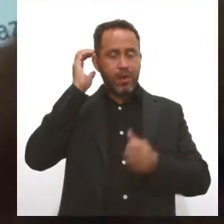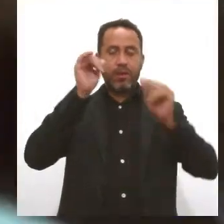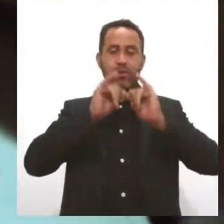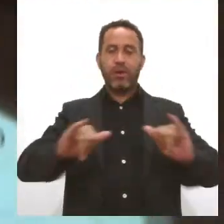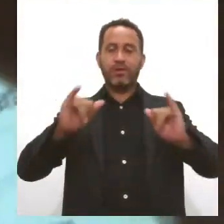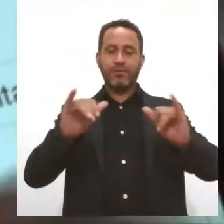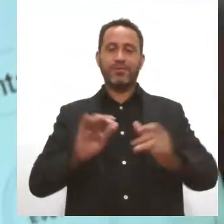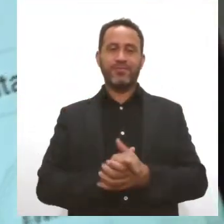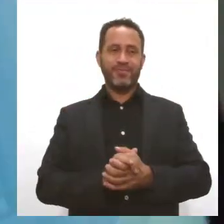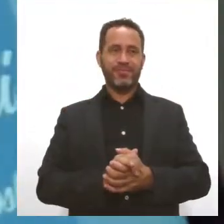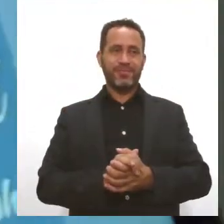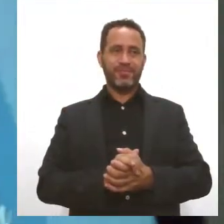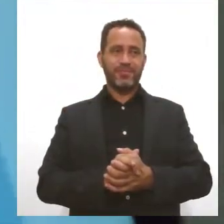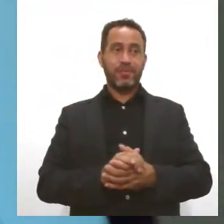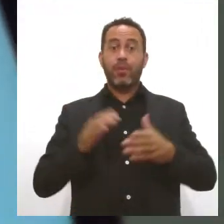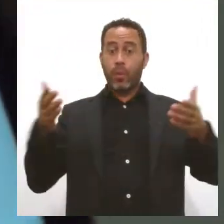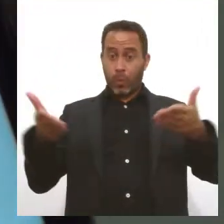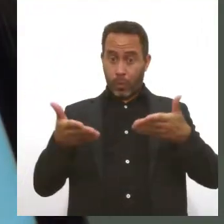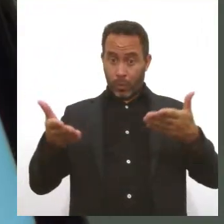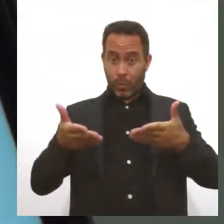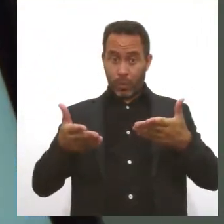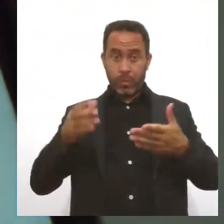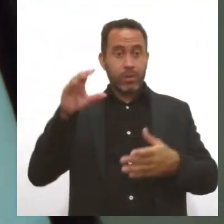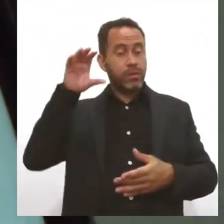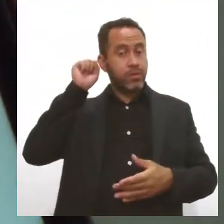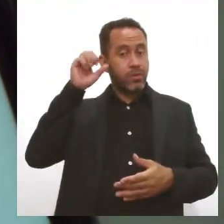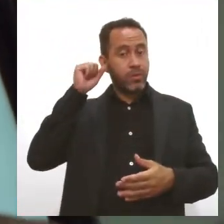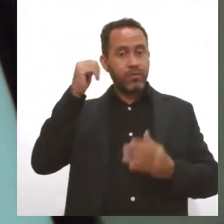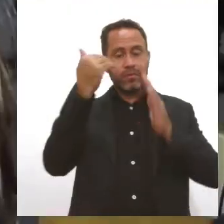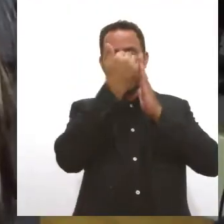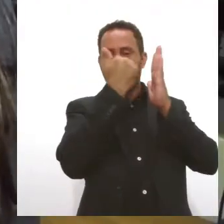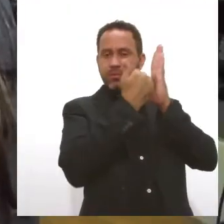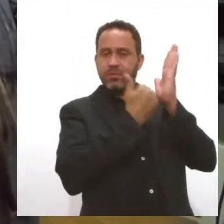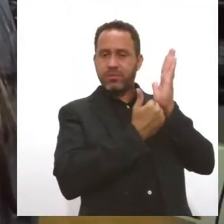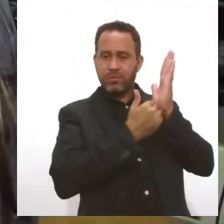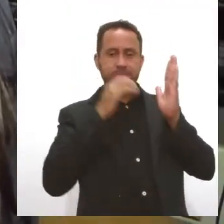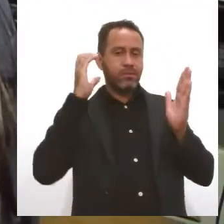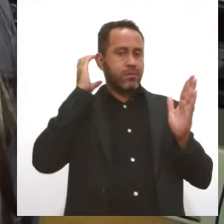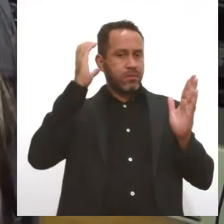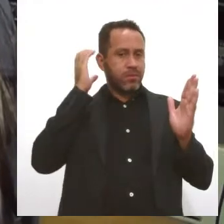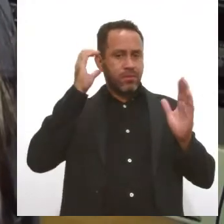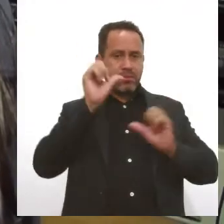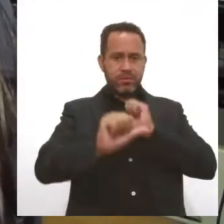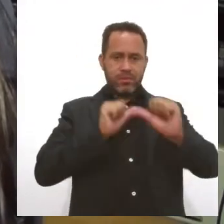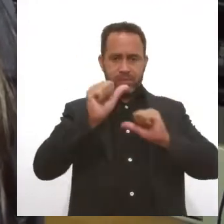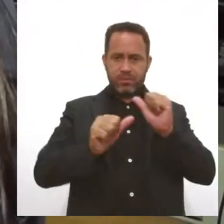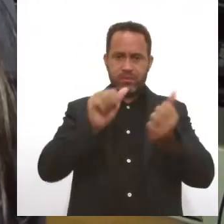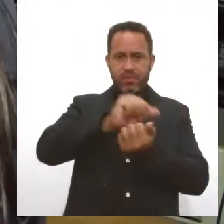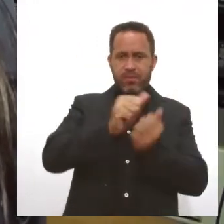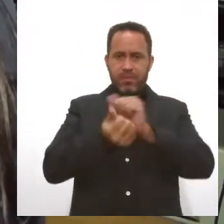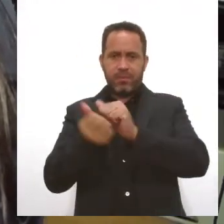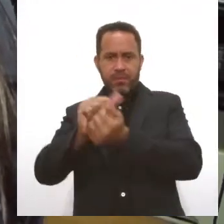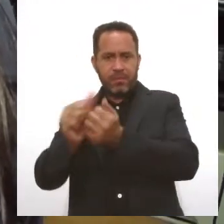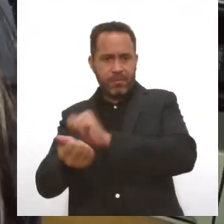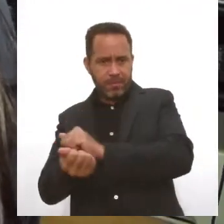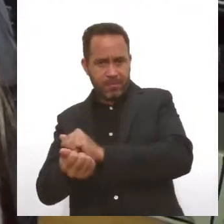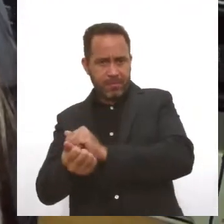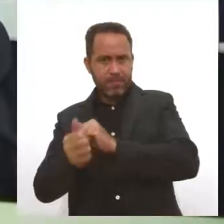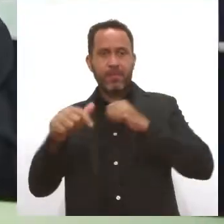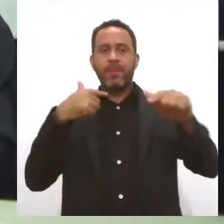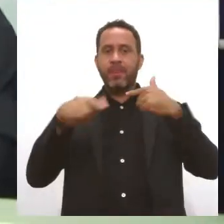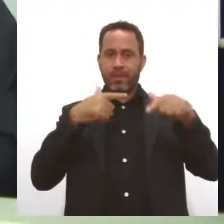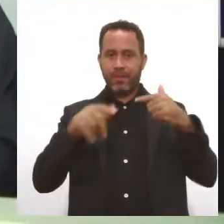rádio. Mesmo que hoje a forma de ouvir a programação das rádios tenha sido modificada, quem trabalha na área como